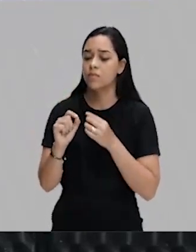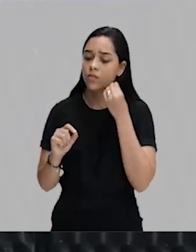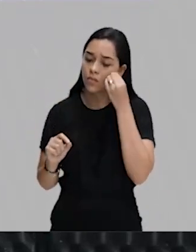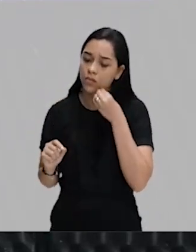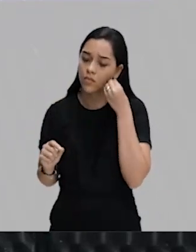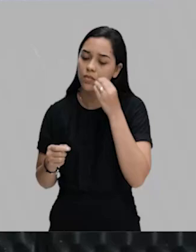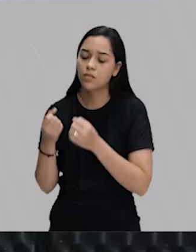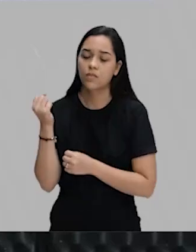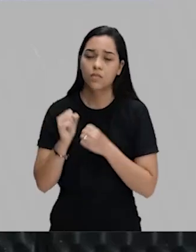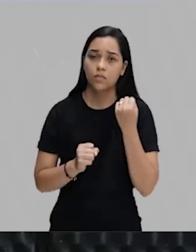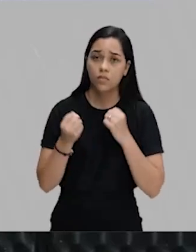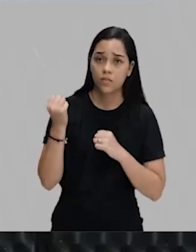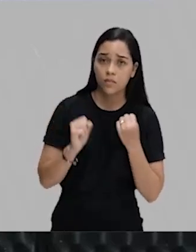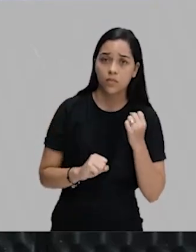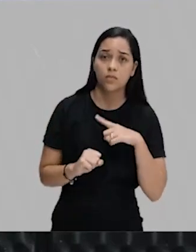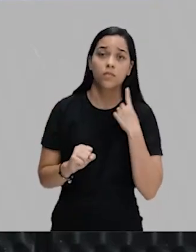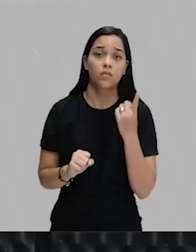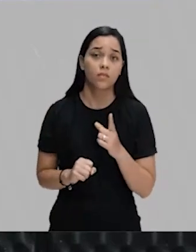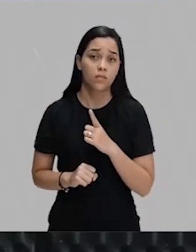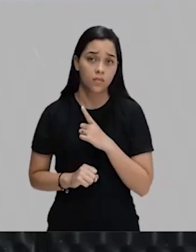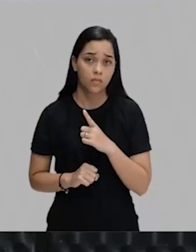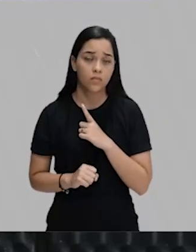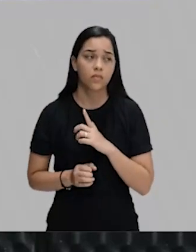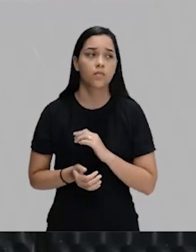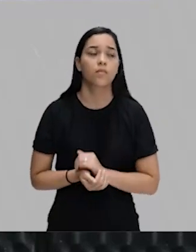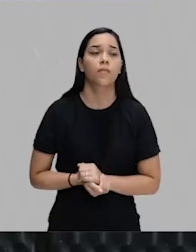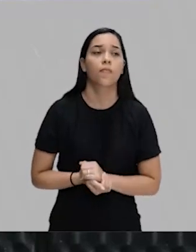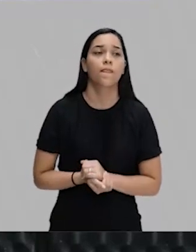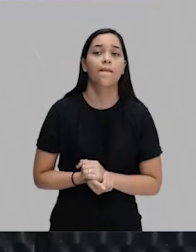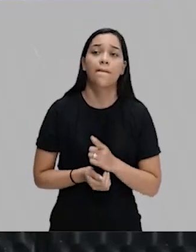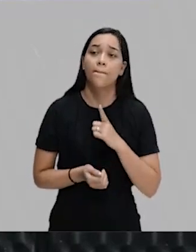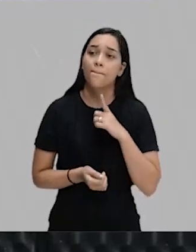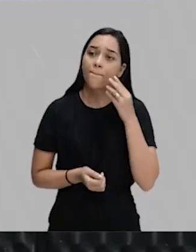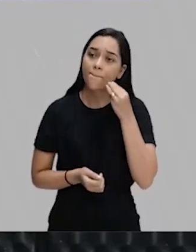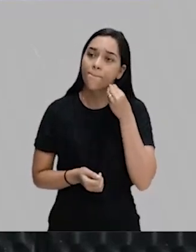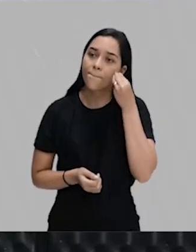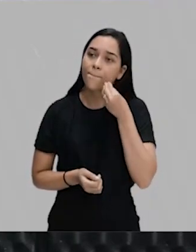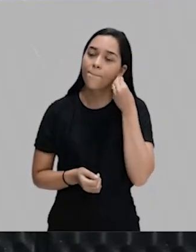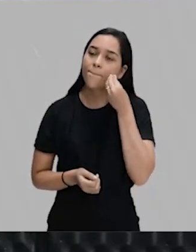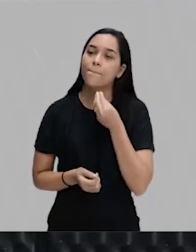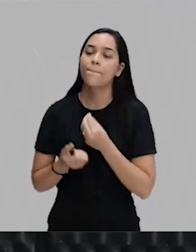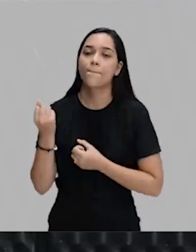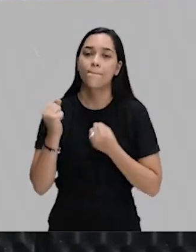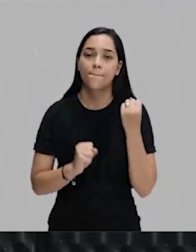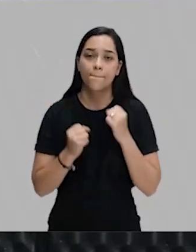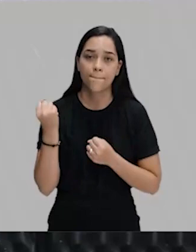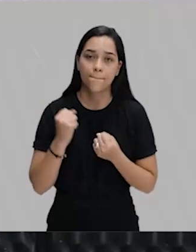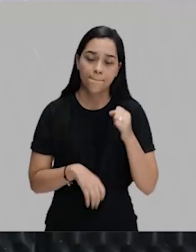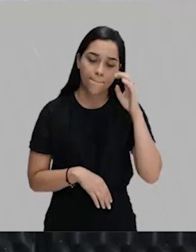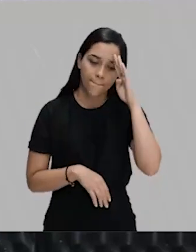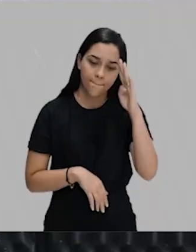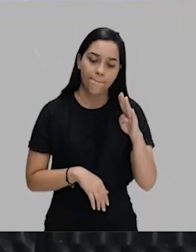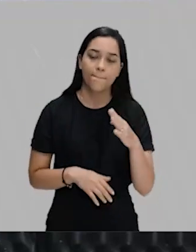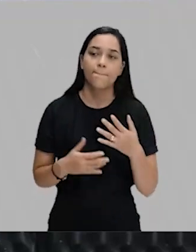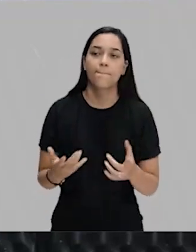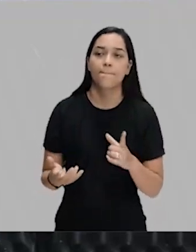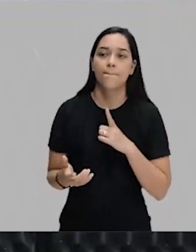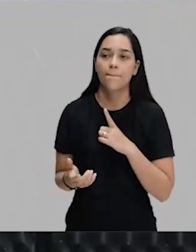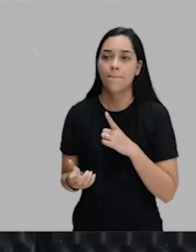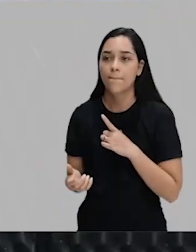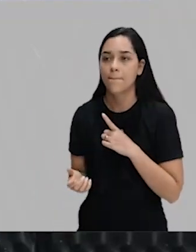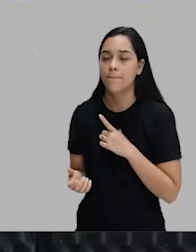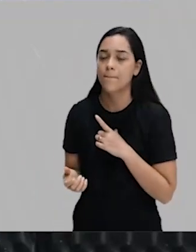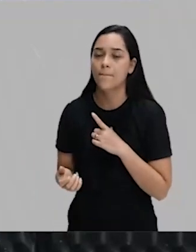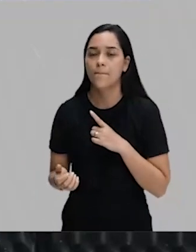industrial que nós teremos, uma experiência industrial principalmente ali com a Era